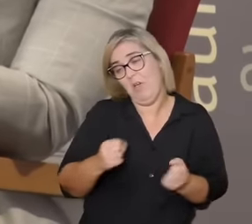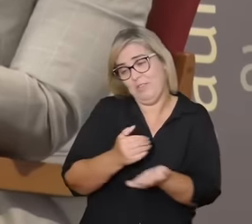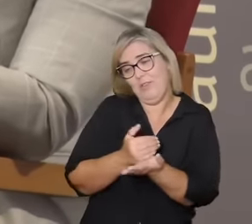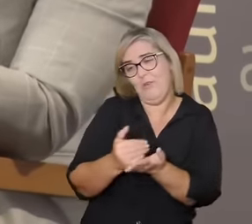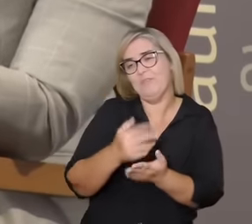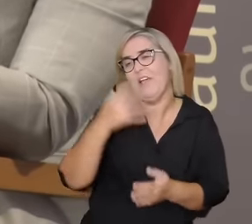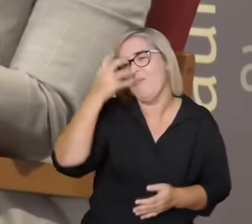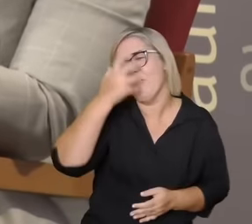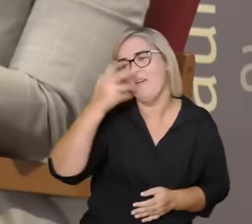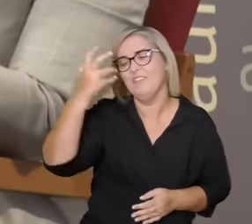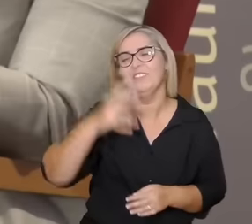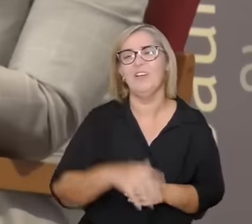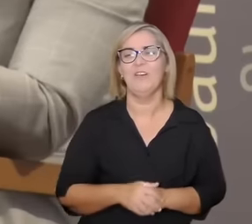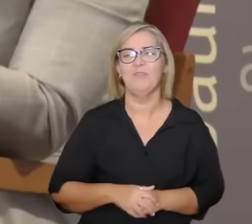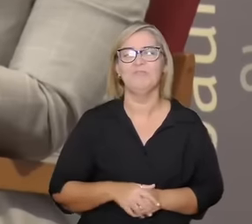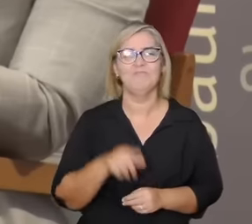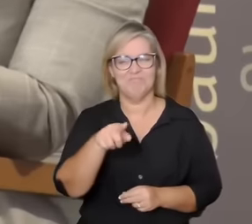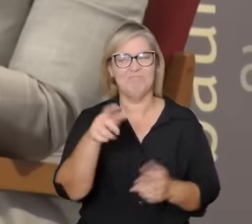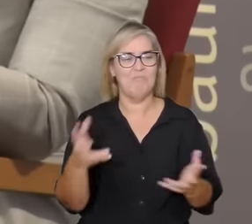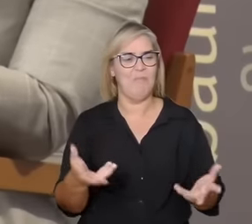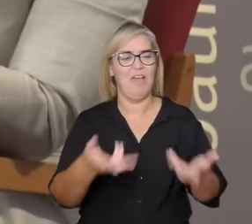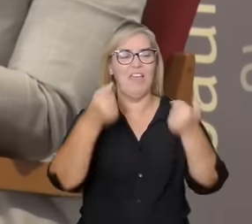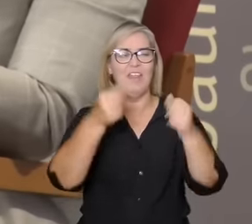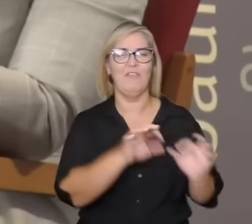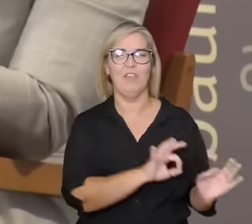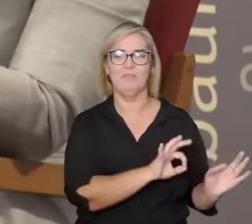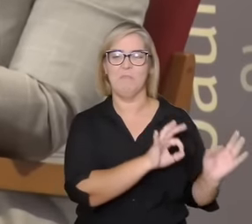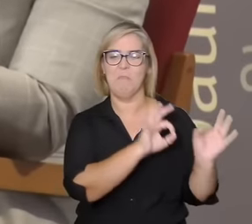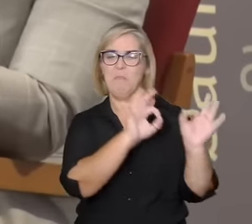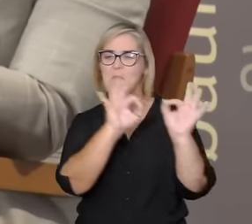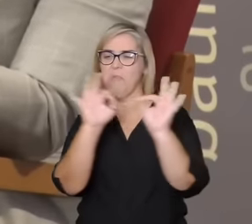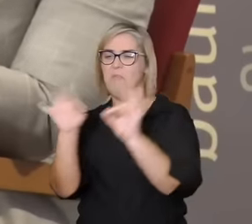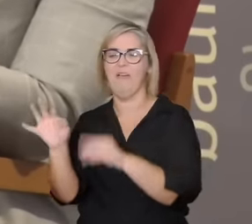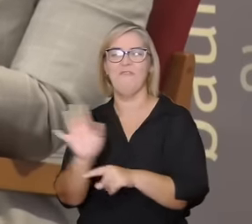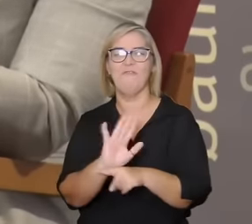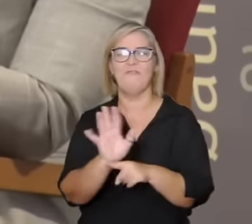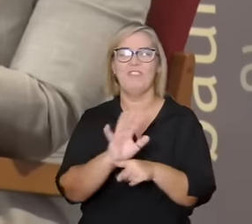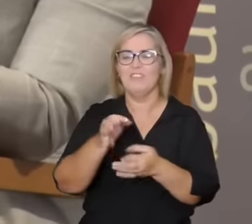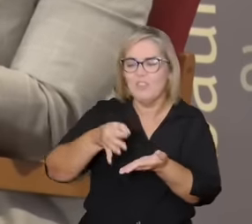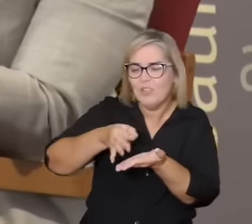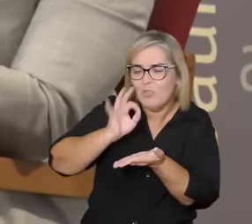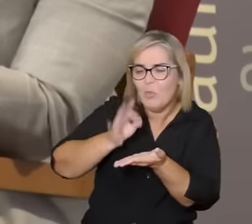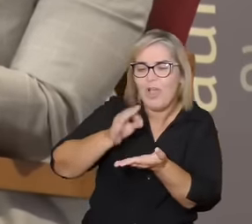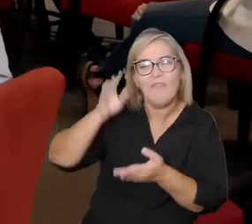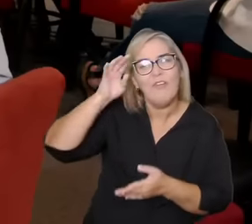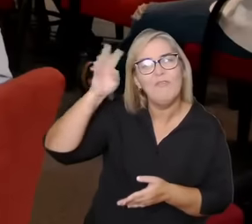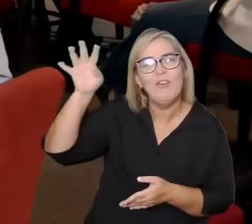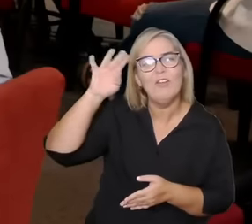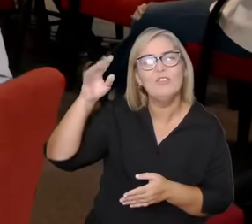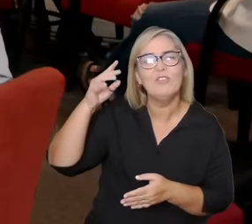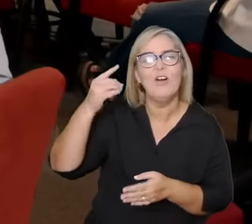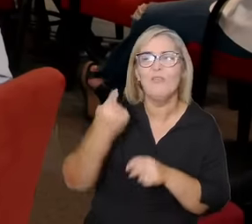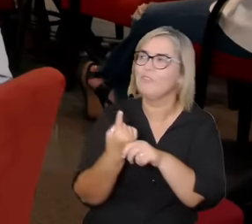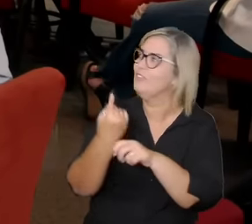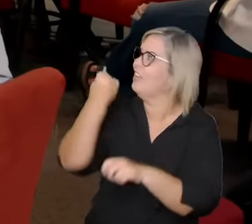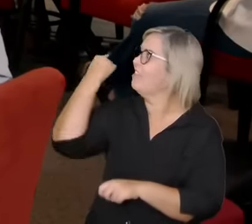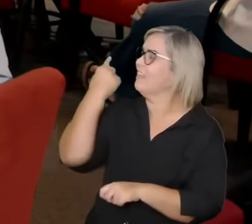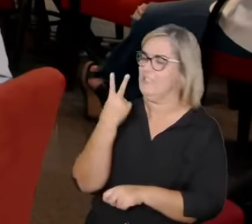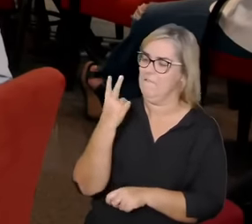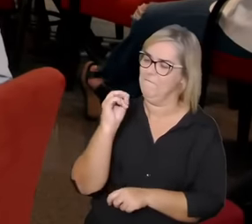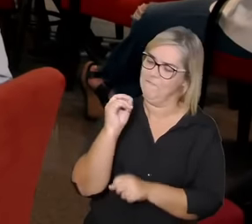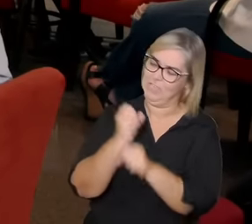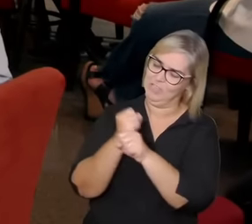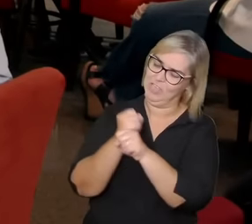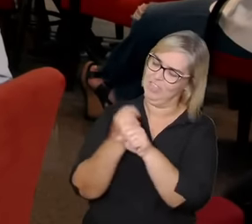falas aqui nesse café filosófico aqui décadas atrás 20 anos